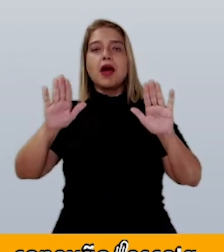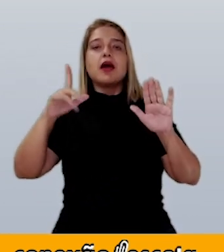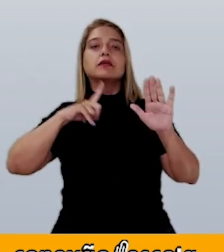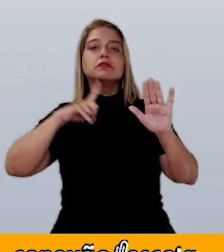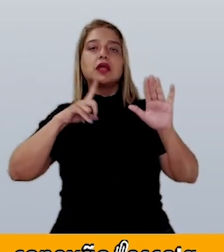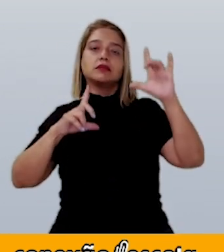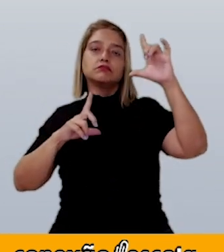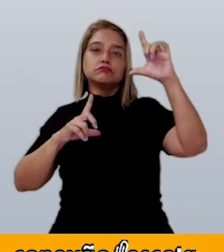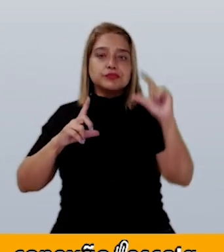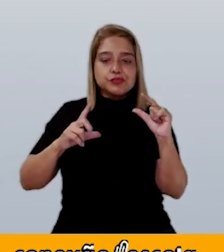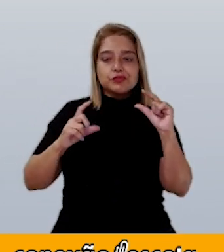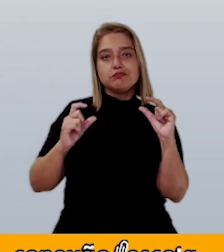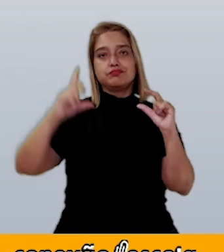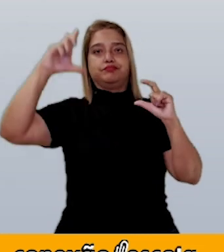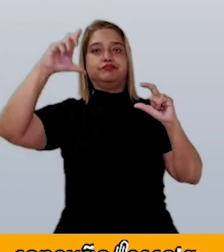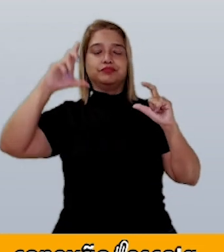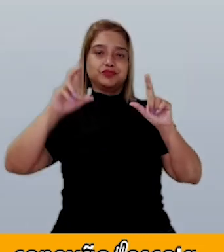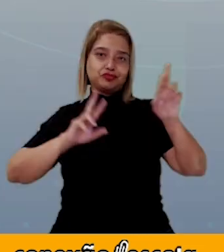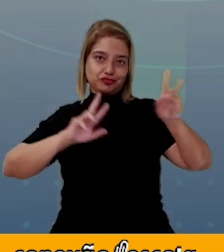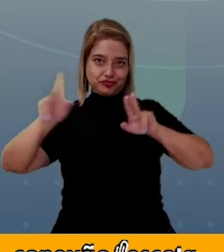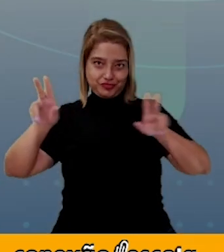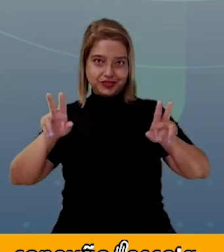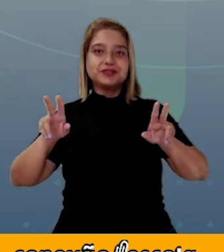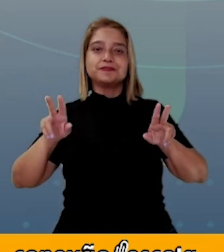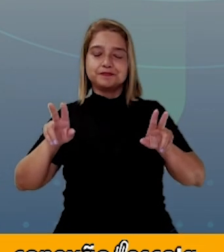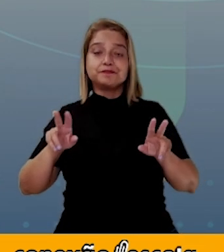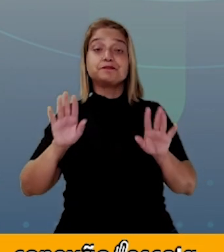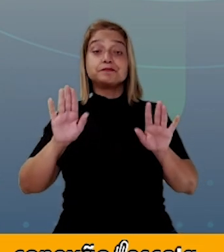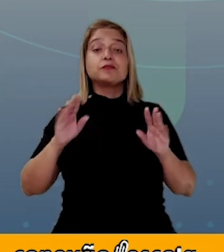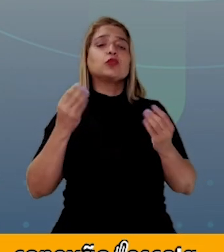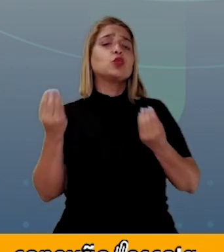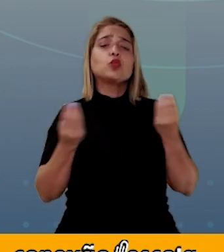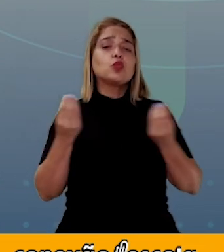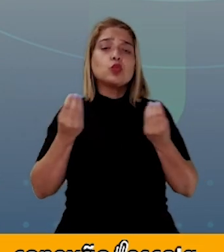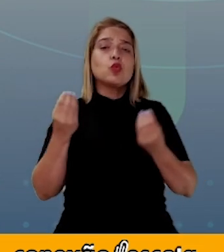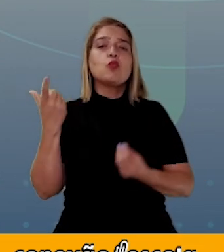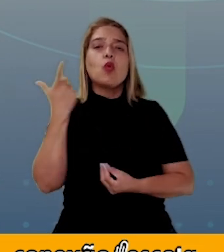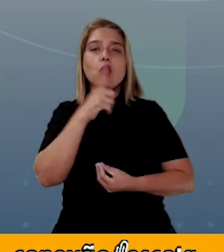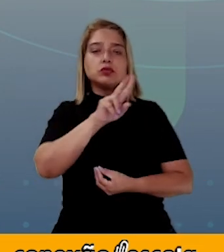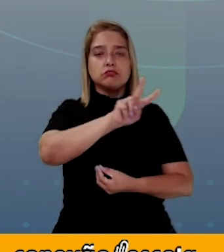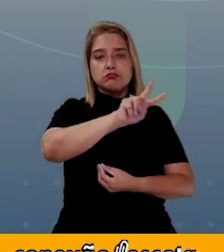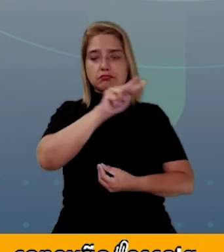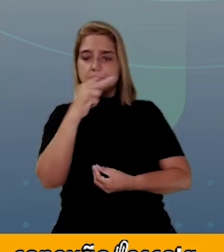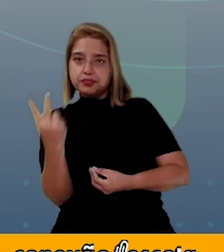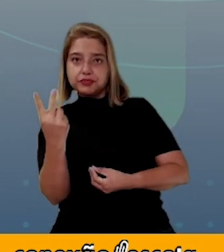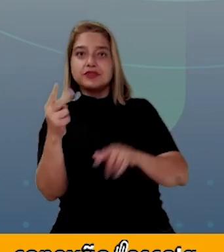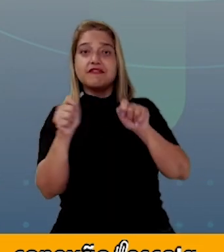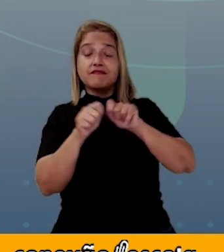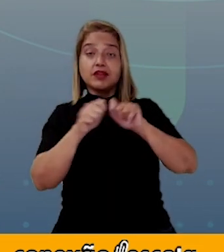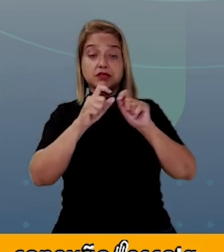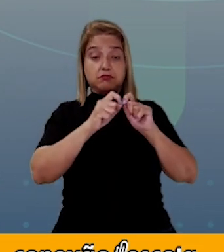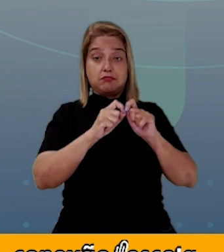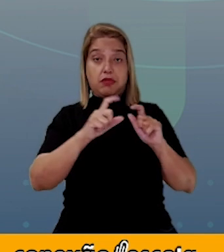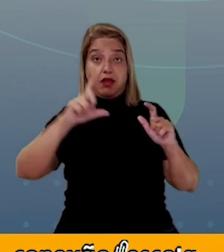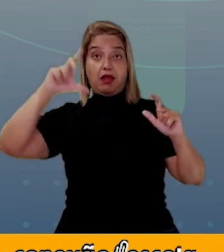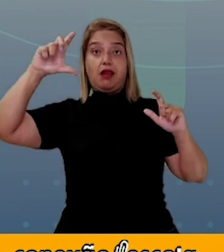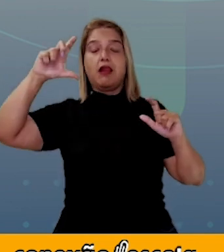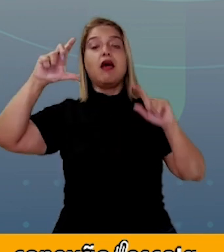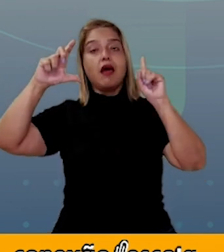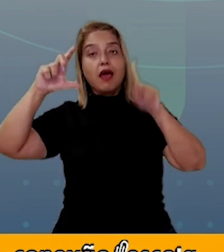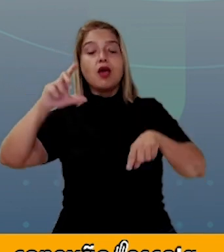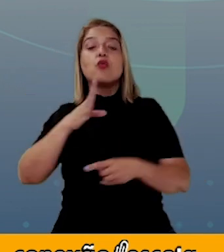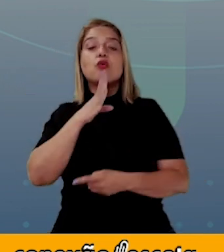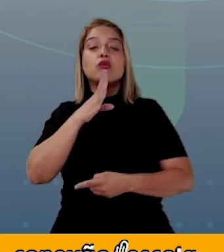possuem tamanhos diferentes. E o processo inverso da ampliação é